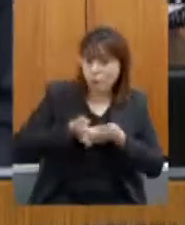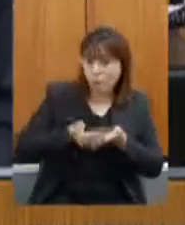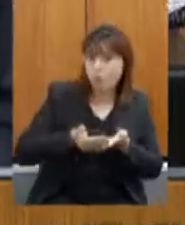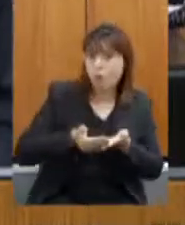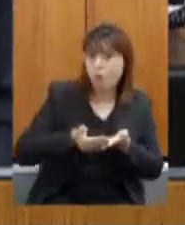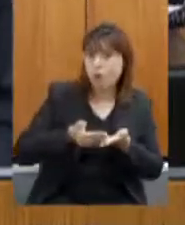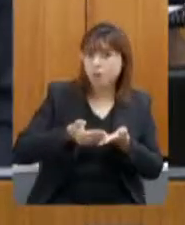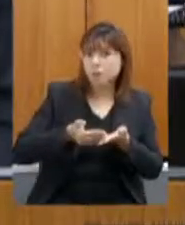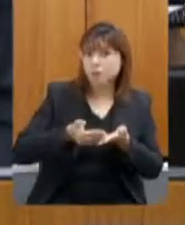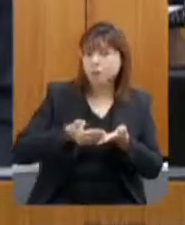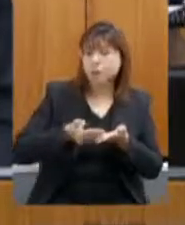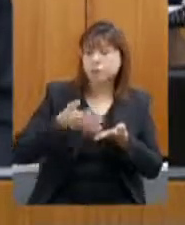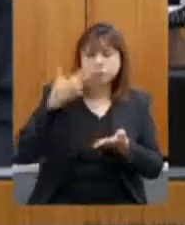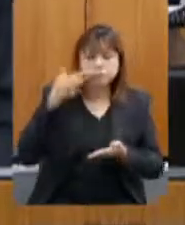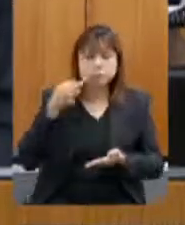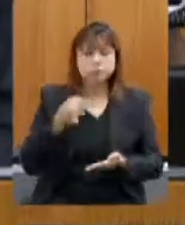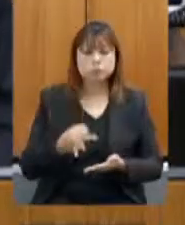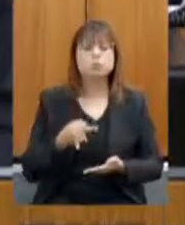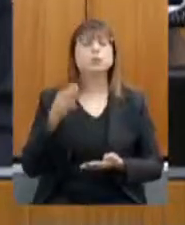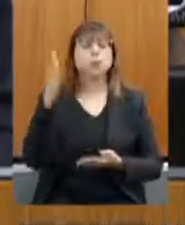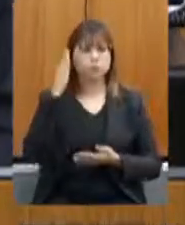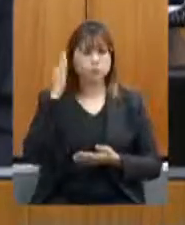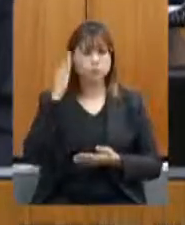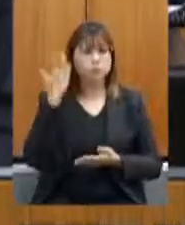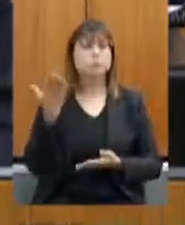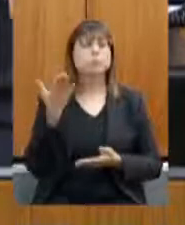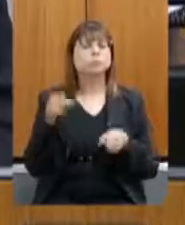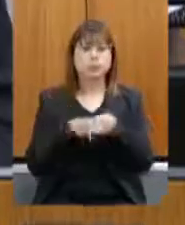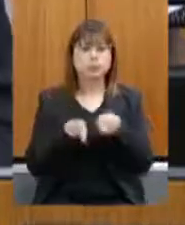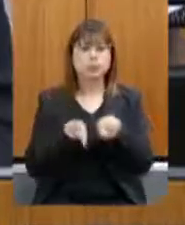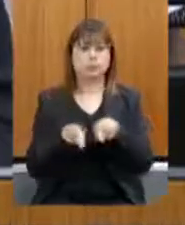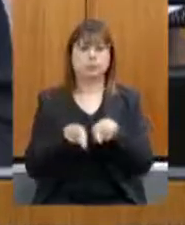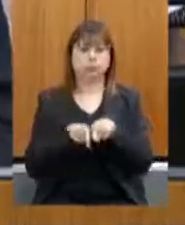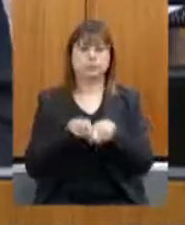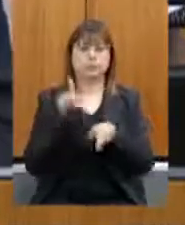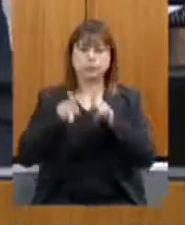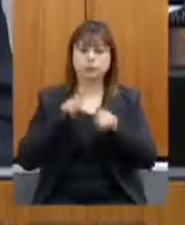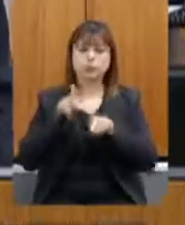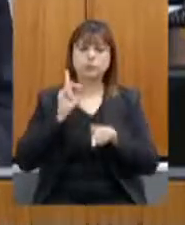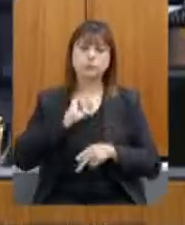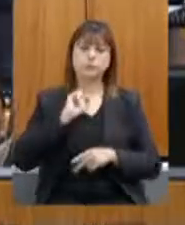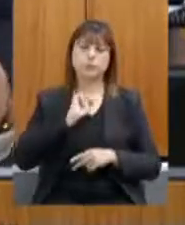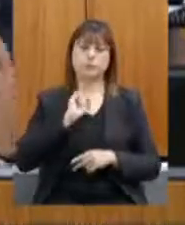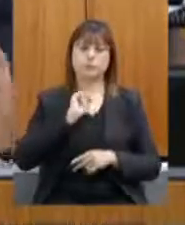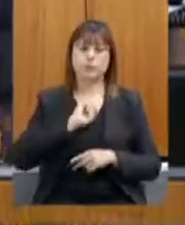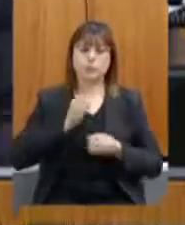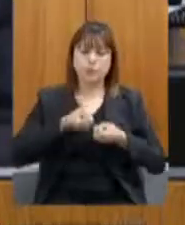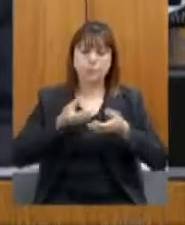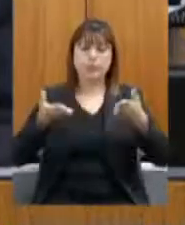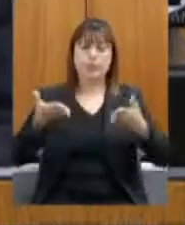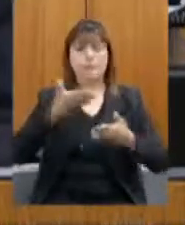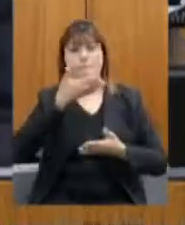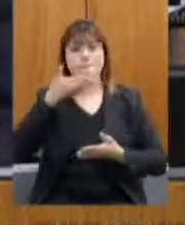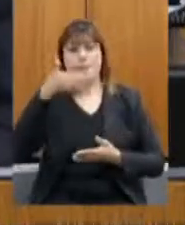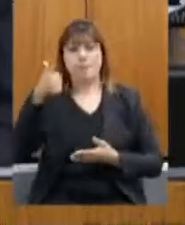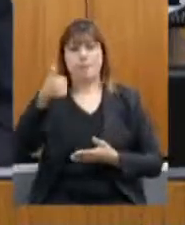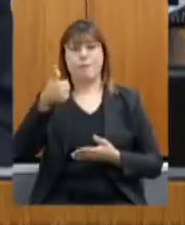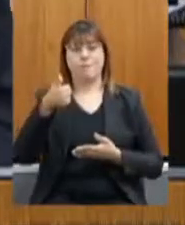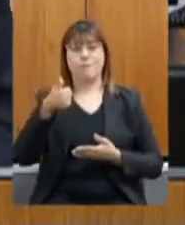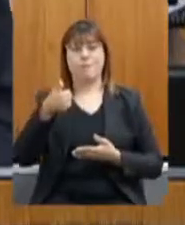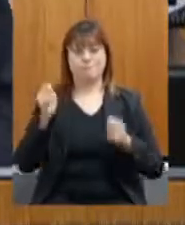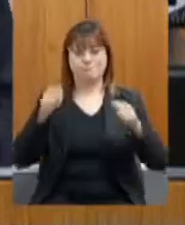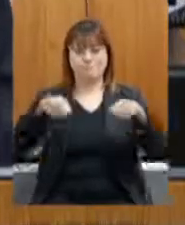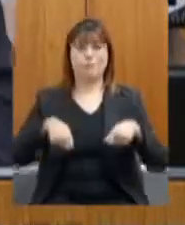com convicção de sabermos de estarmos levando para o povo de Minas Gerais o melhor que podemos oferecer